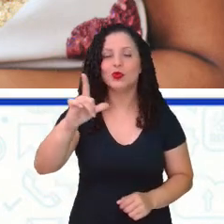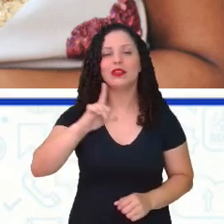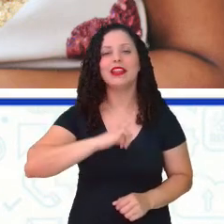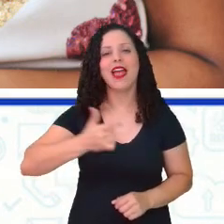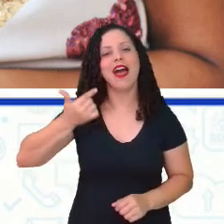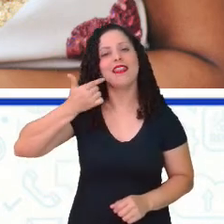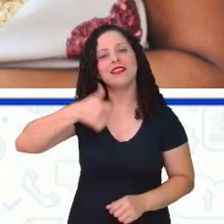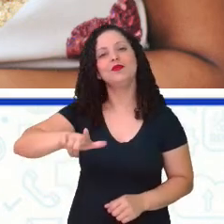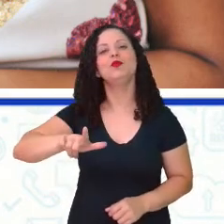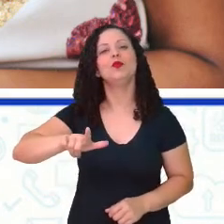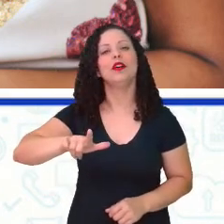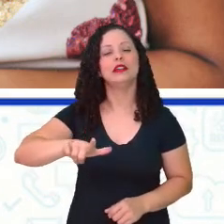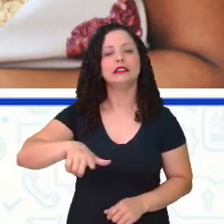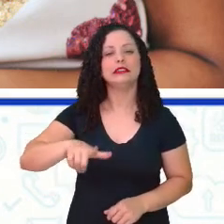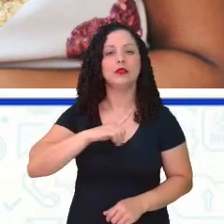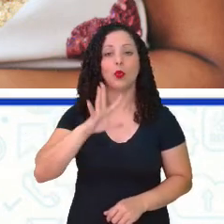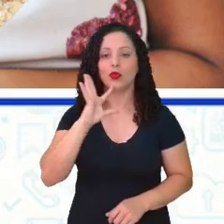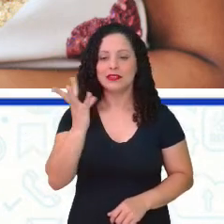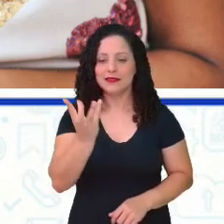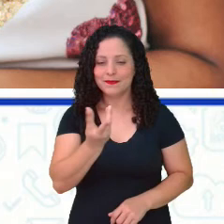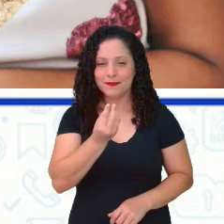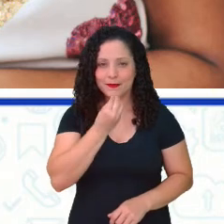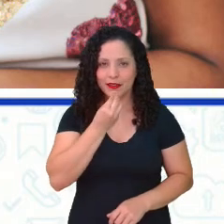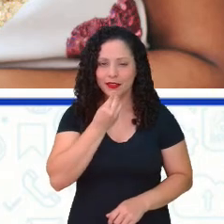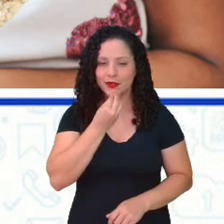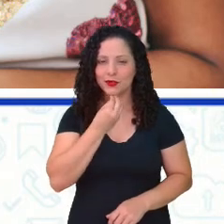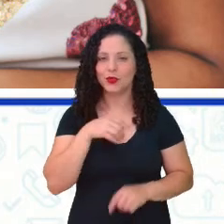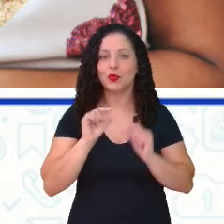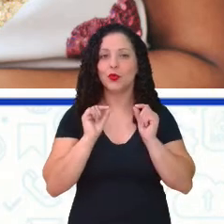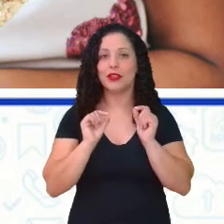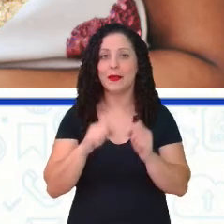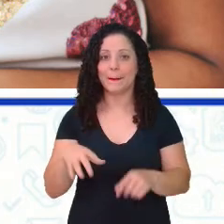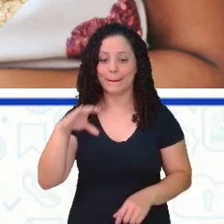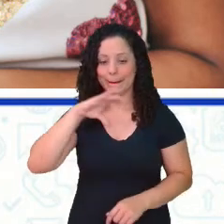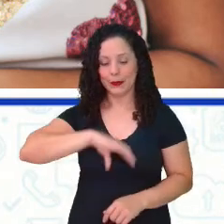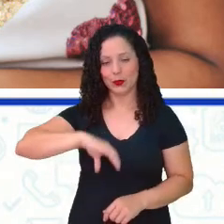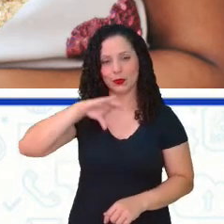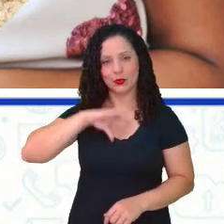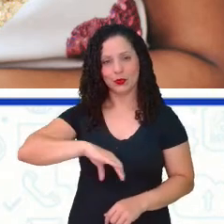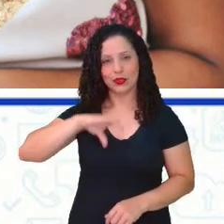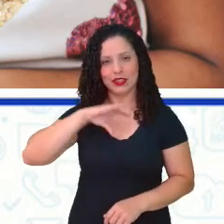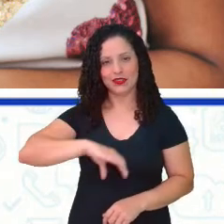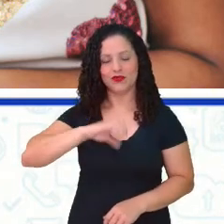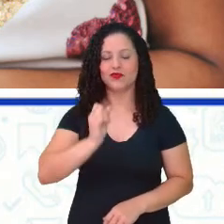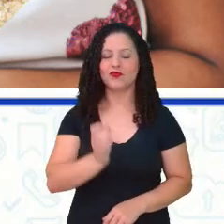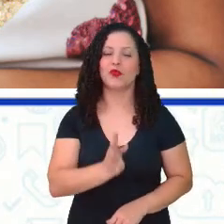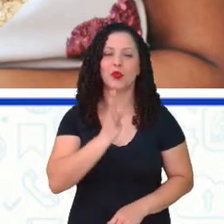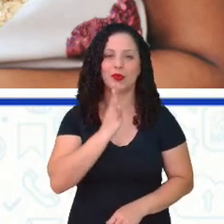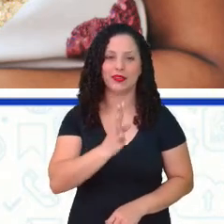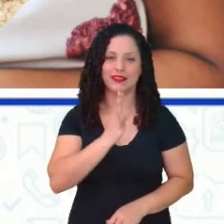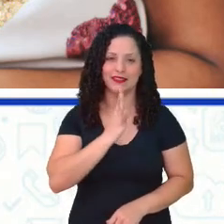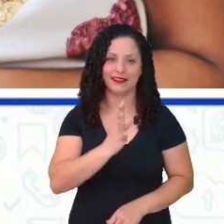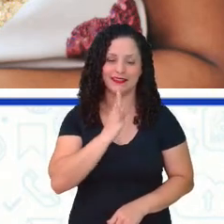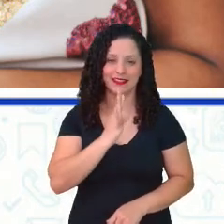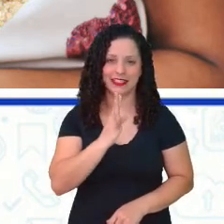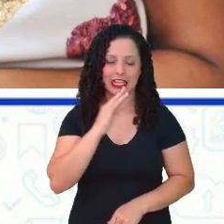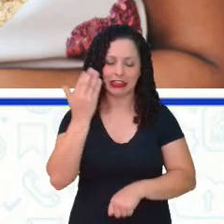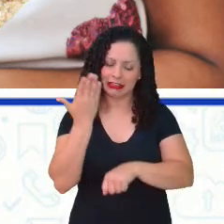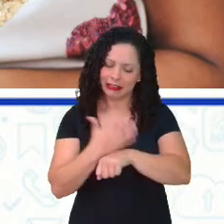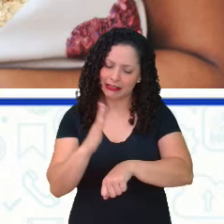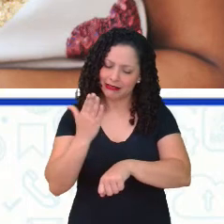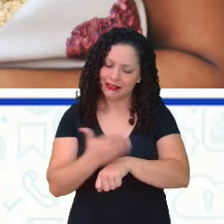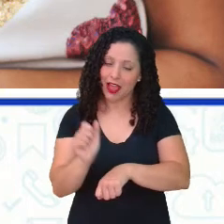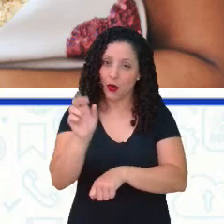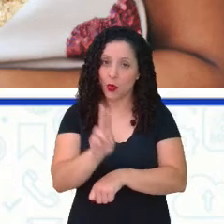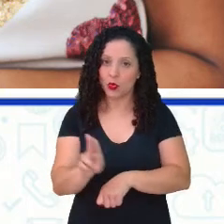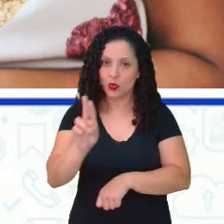em meu poder. Então, a língua aí, ela fala, é a língua portuguesa. Ela se treinou para